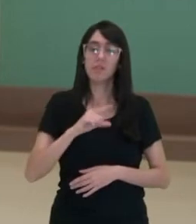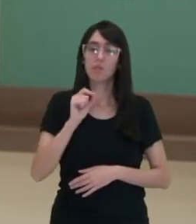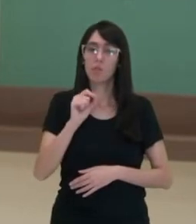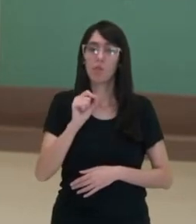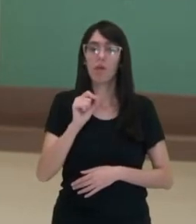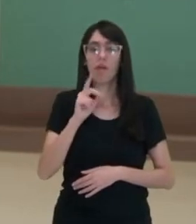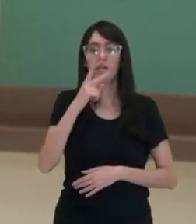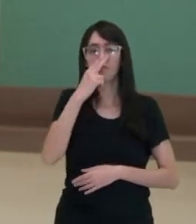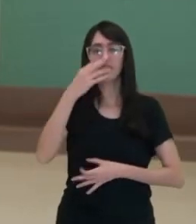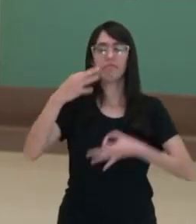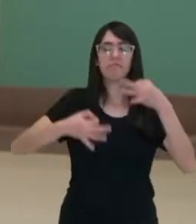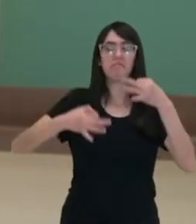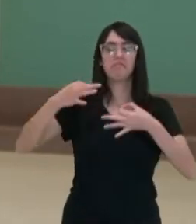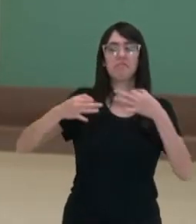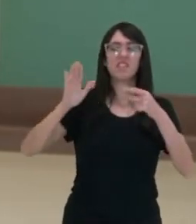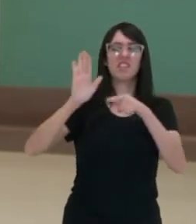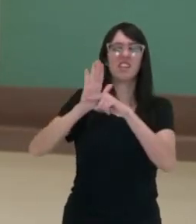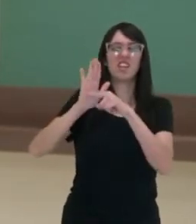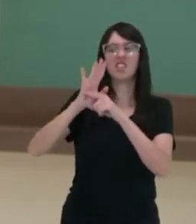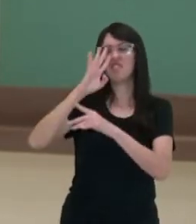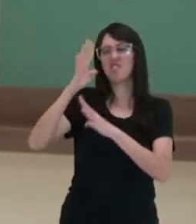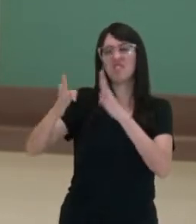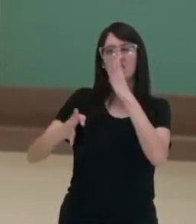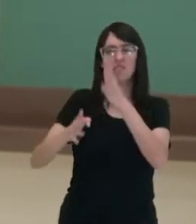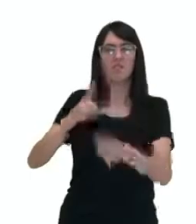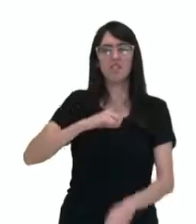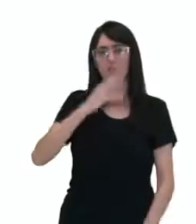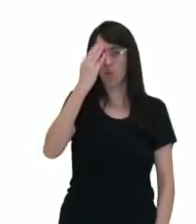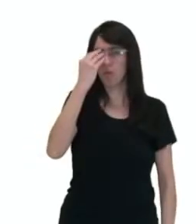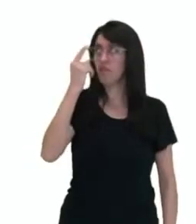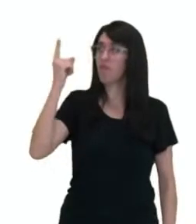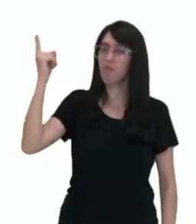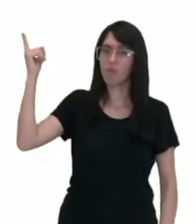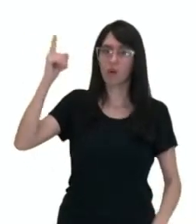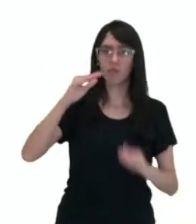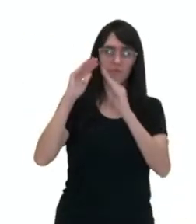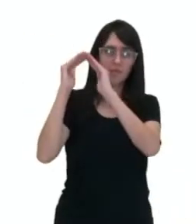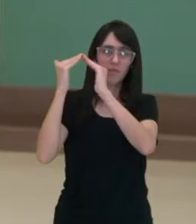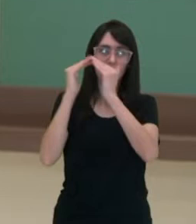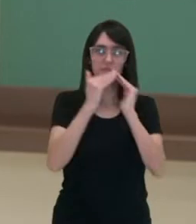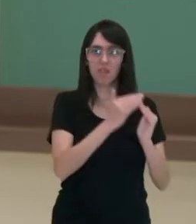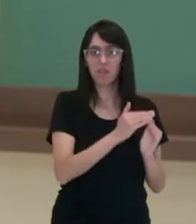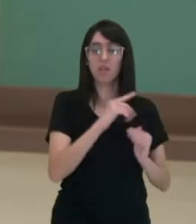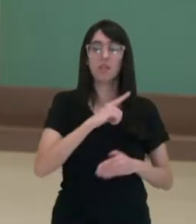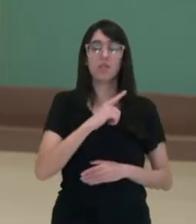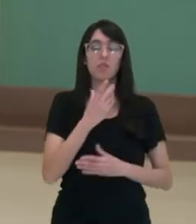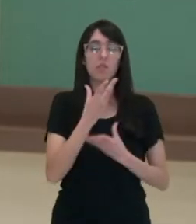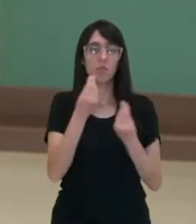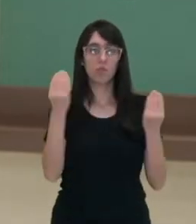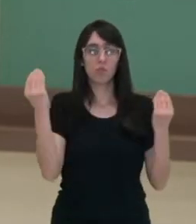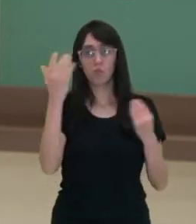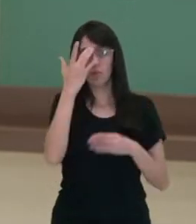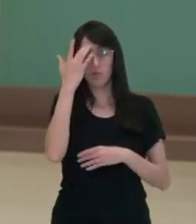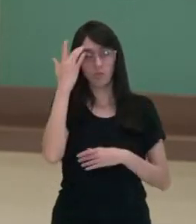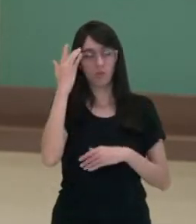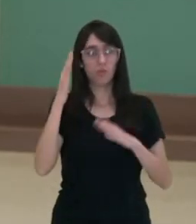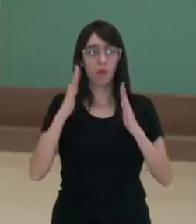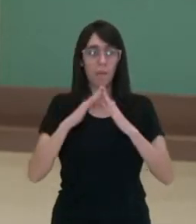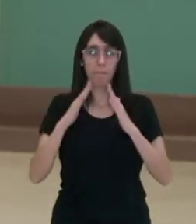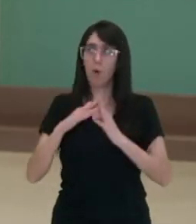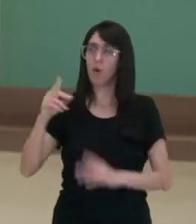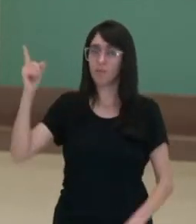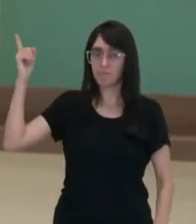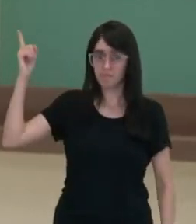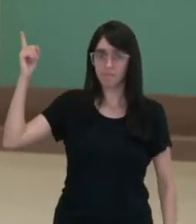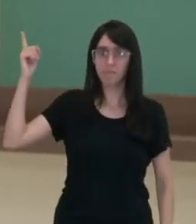estereótipos negativos das pessoas, aqui tem uma foto de uma periferia, muitas vezes os moradores de periferia são categorizados,